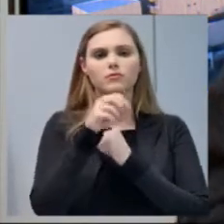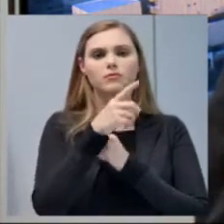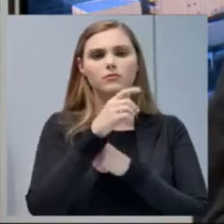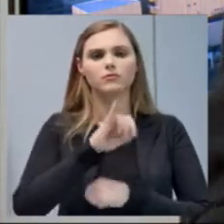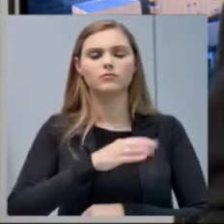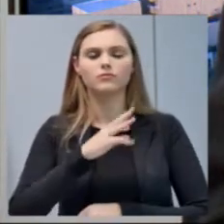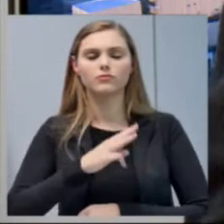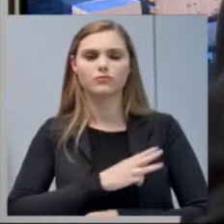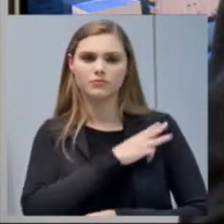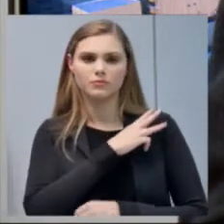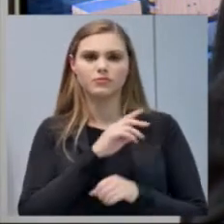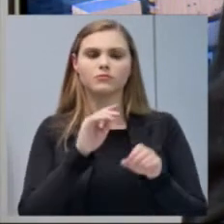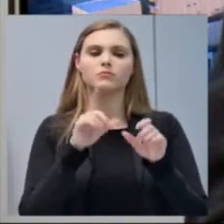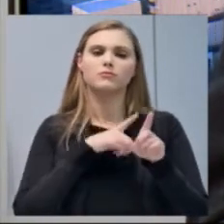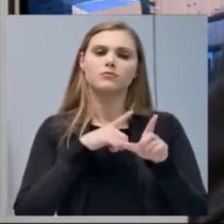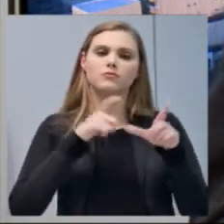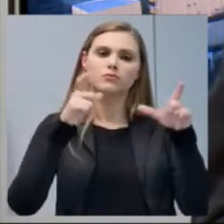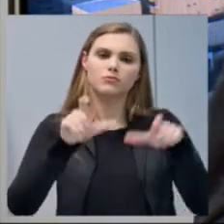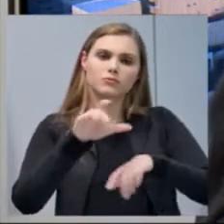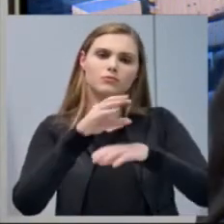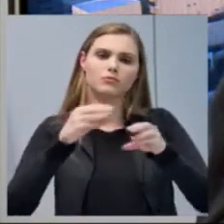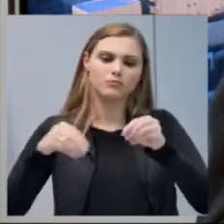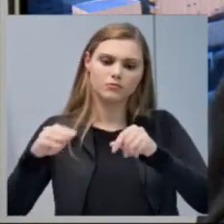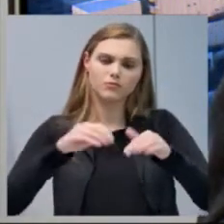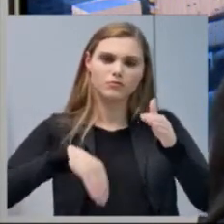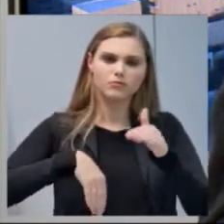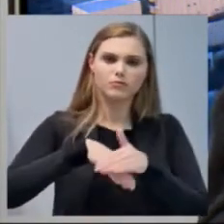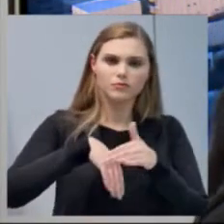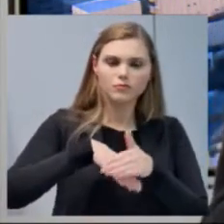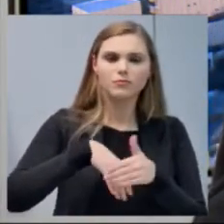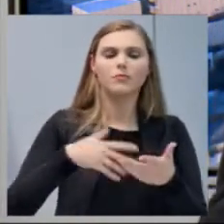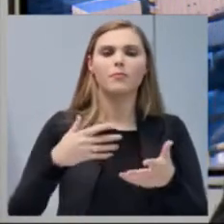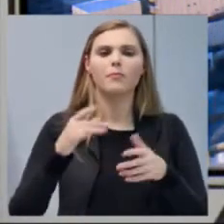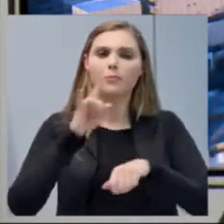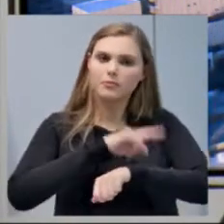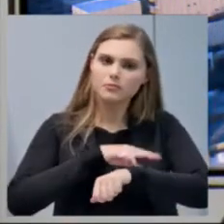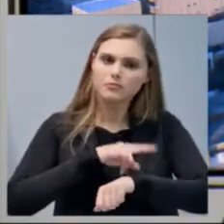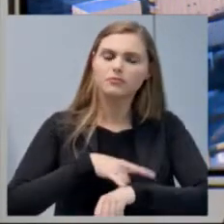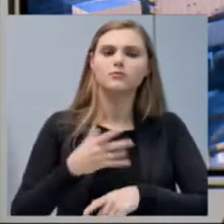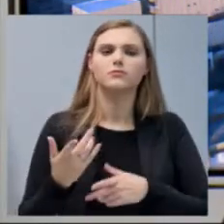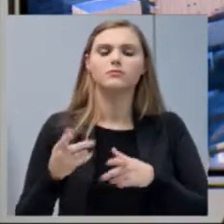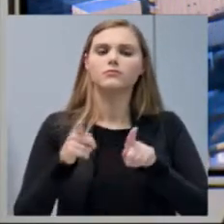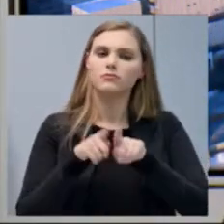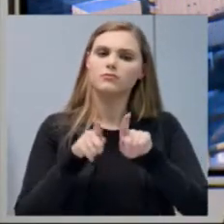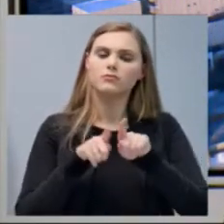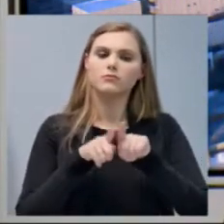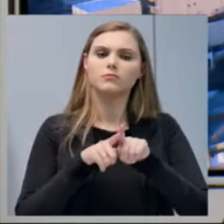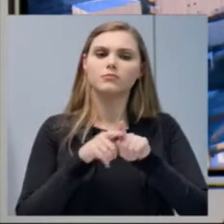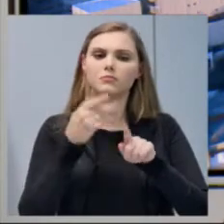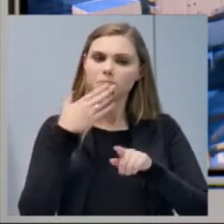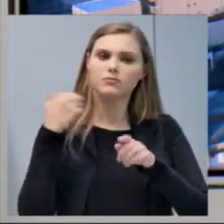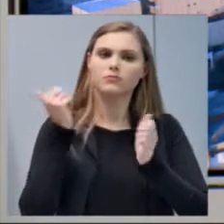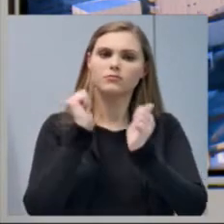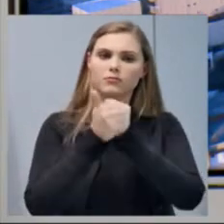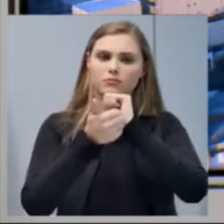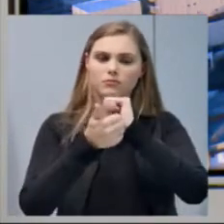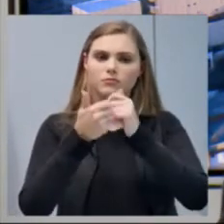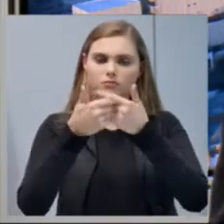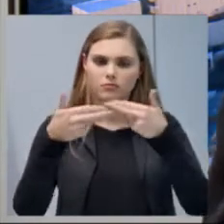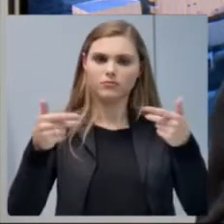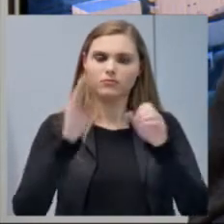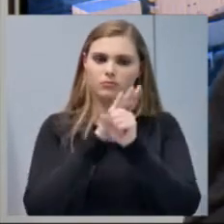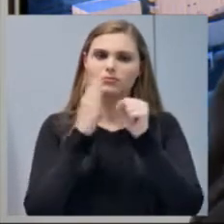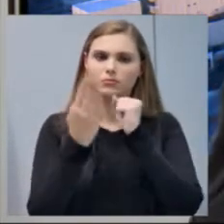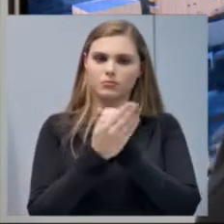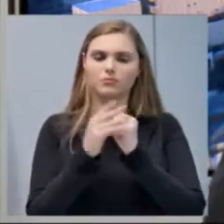banheiros, enfim, contemplando também o setor de esporte daquele bairro. Mais R 180